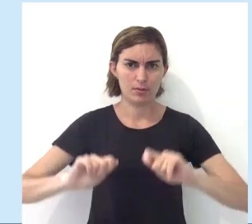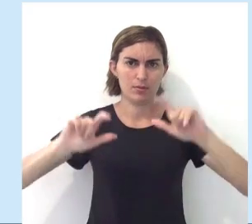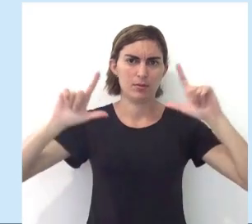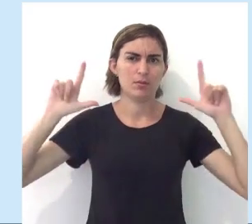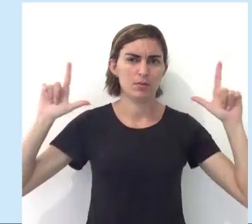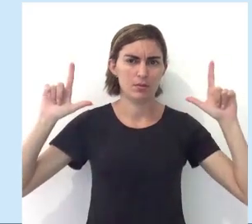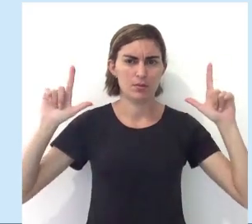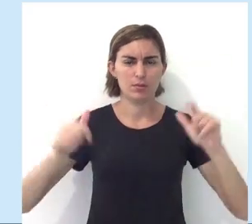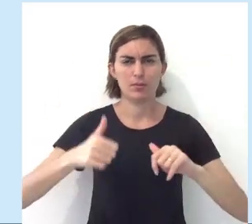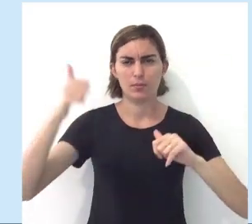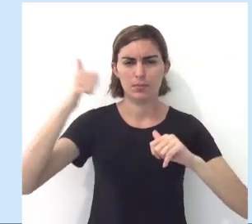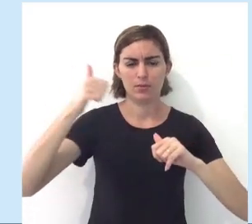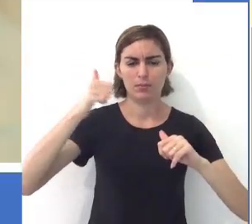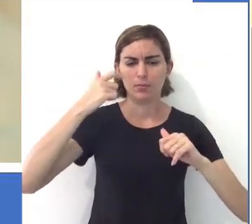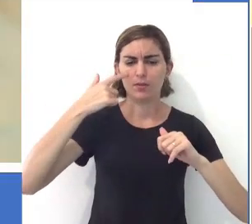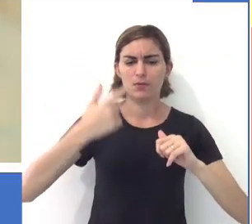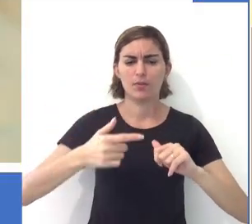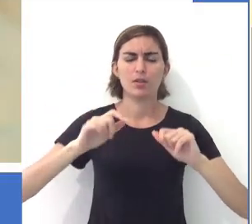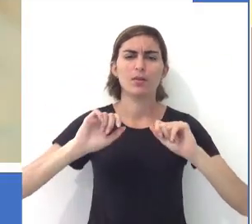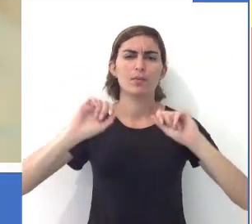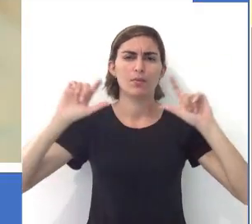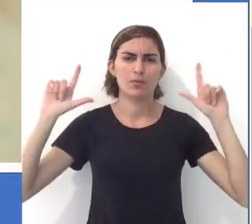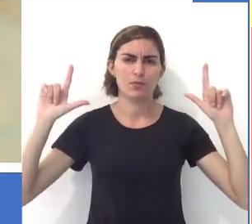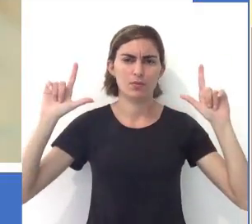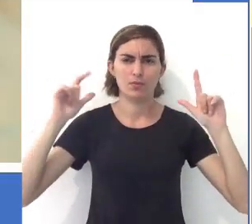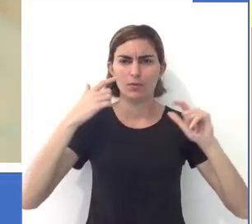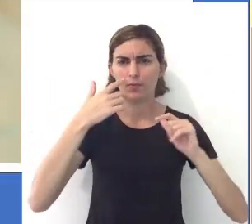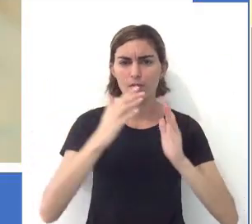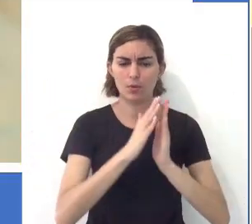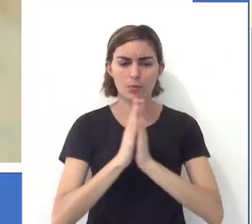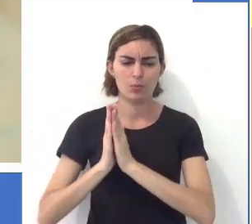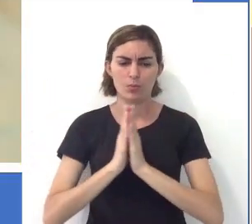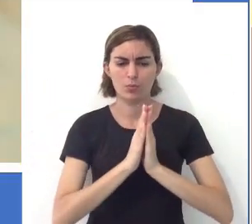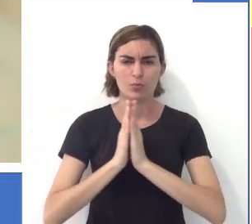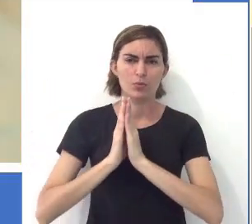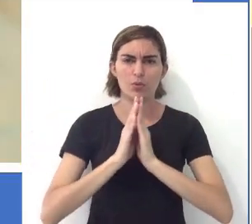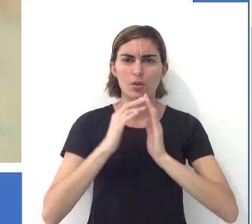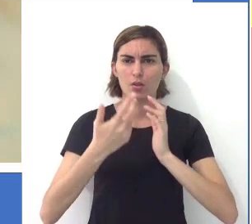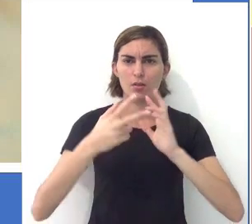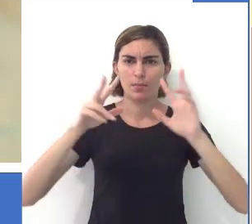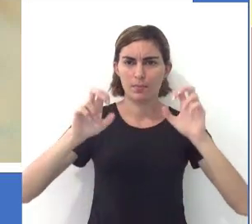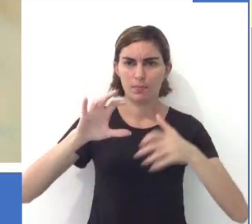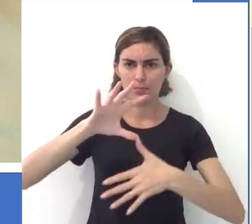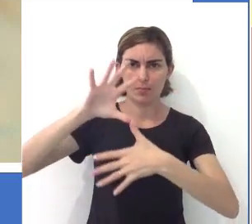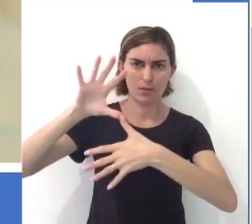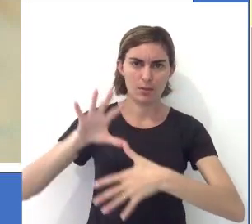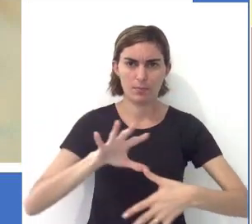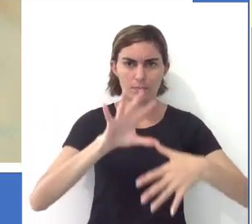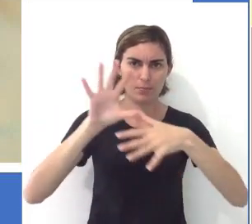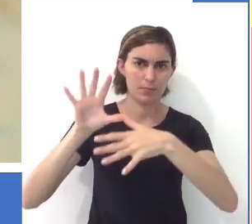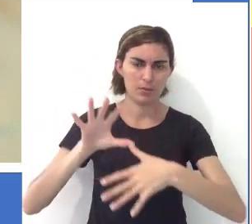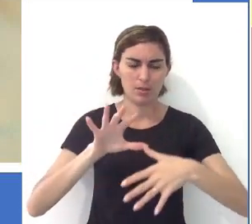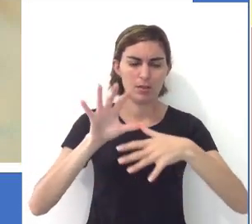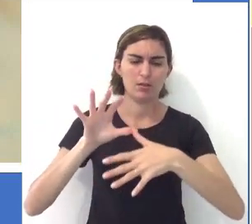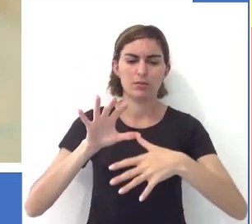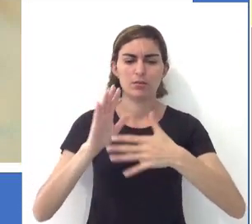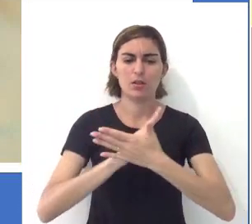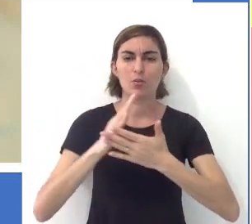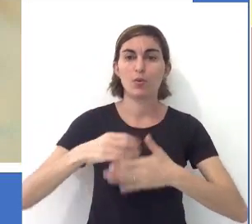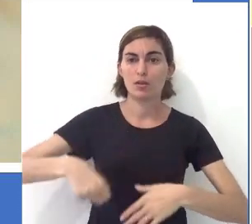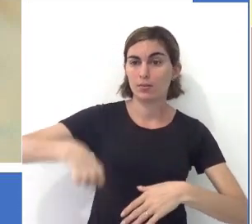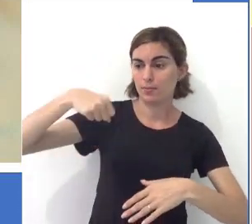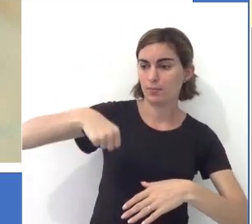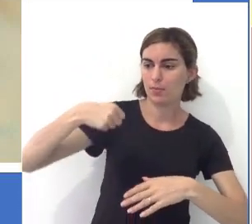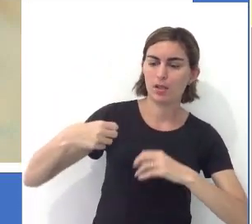imagem agora, é a primeira cena, tá? Então, vocês veem aí, tá? Um bonequinho sobre um mapa, tá? Com algumas